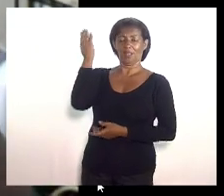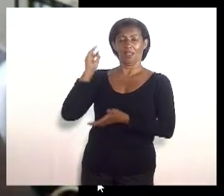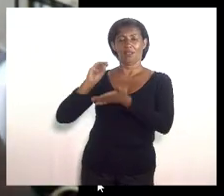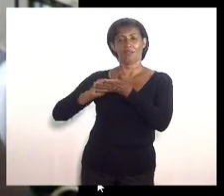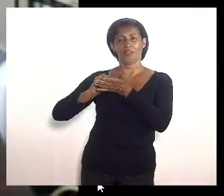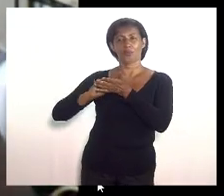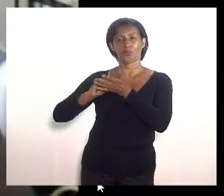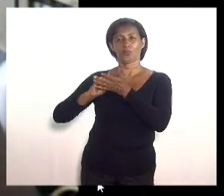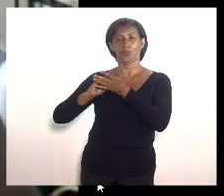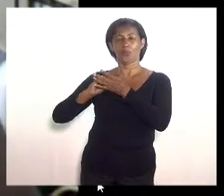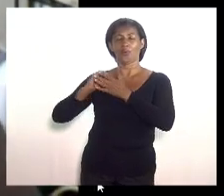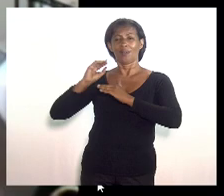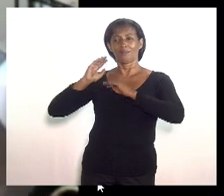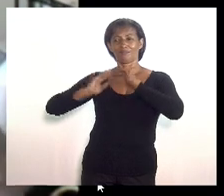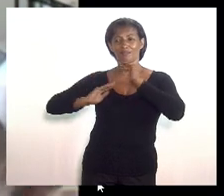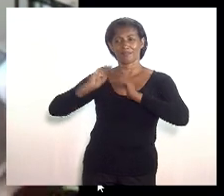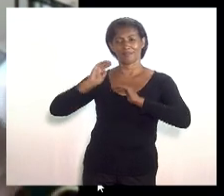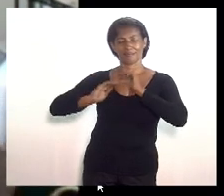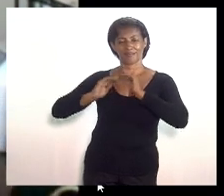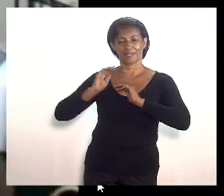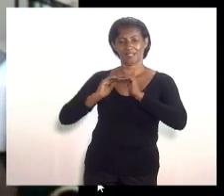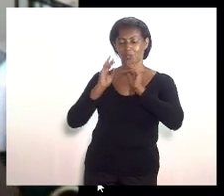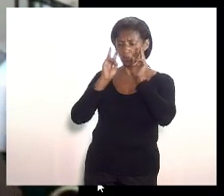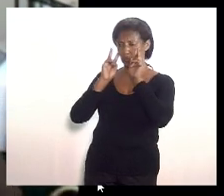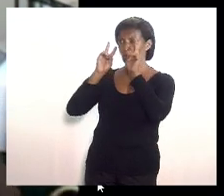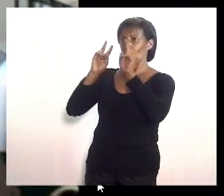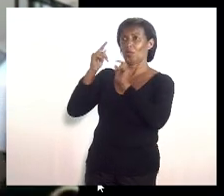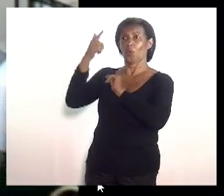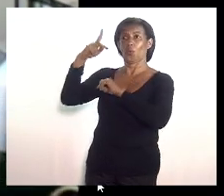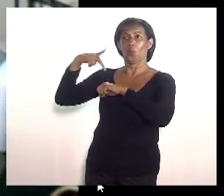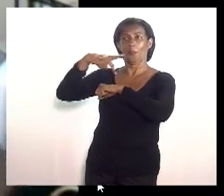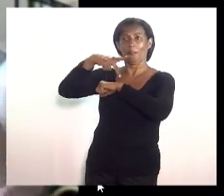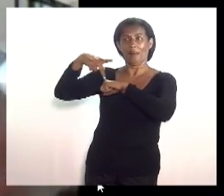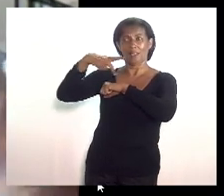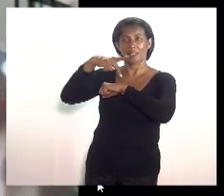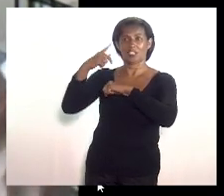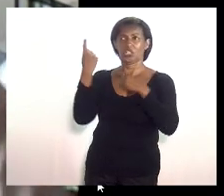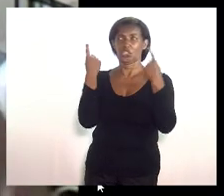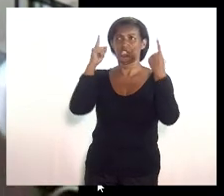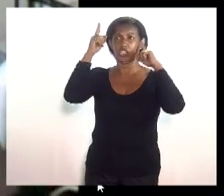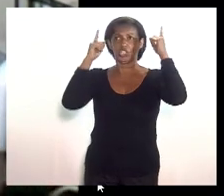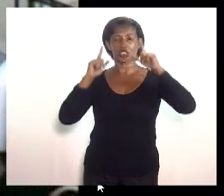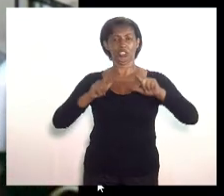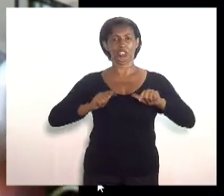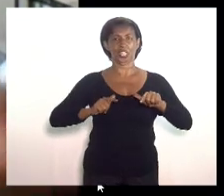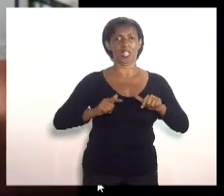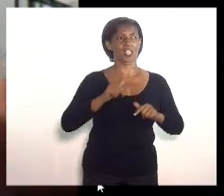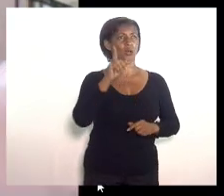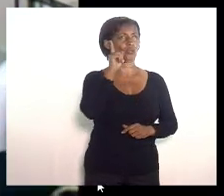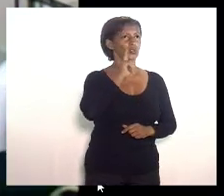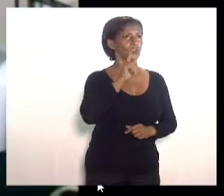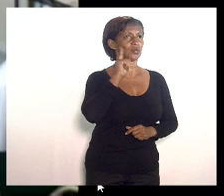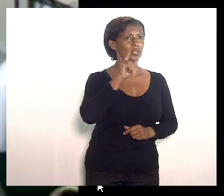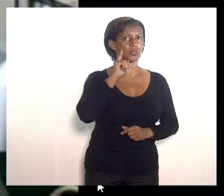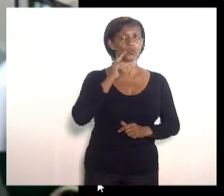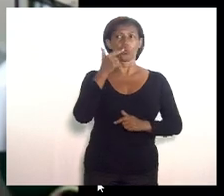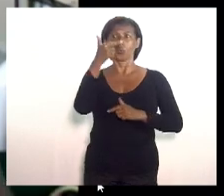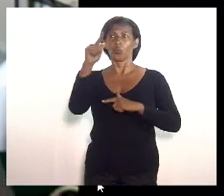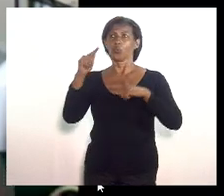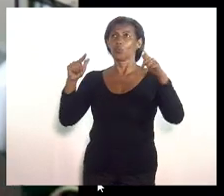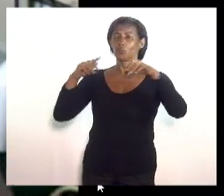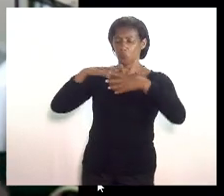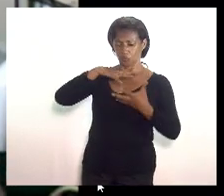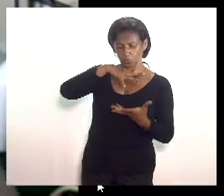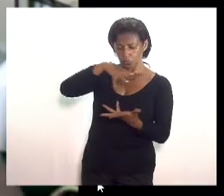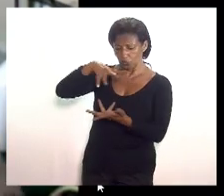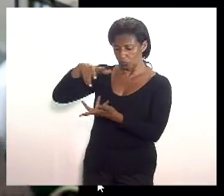garantir a imunização da população basta olhar para outros países como Chile Israel Estados Unidos e vários outros no mundo